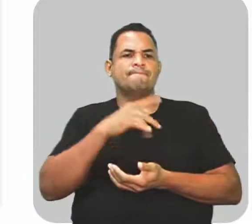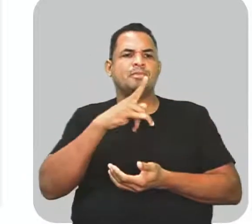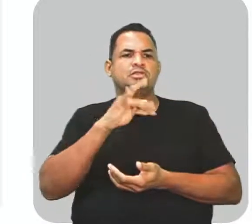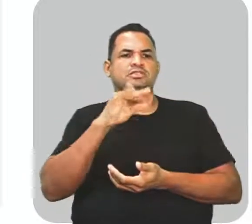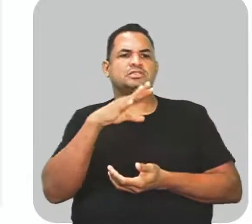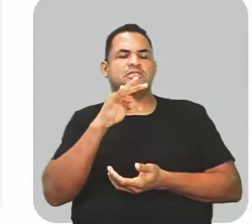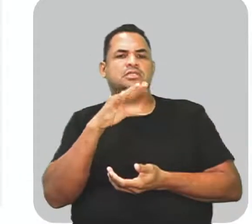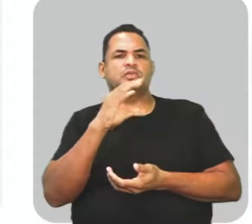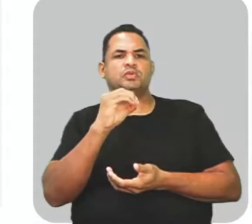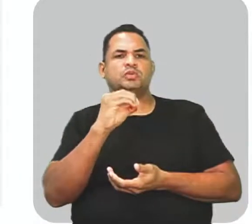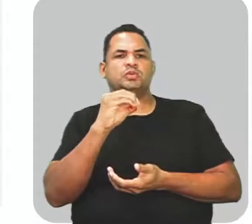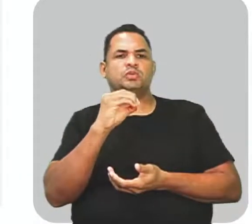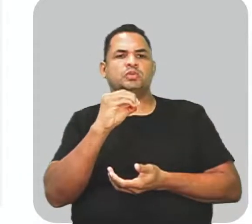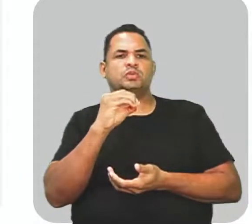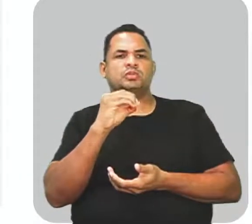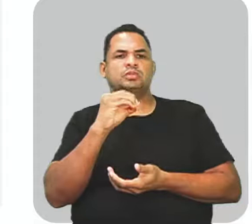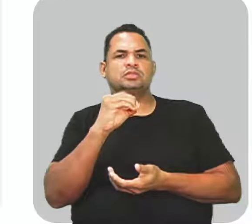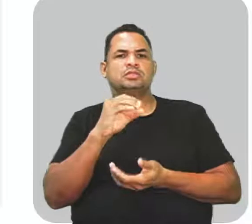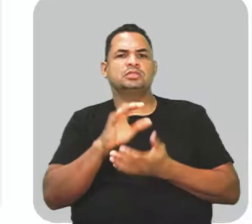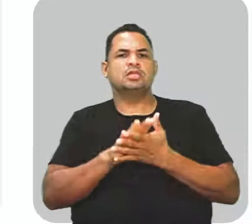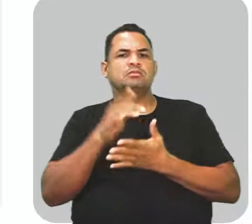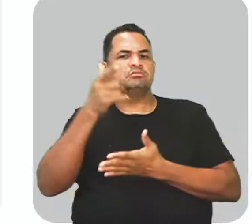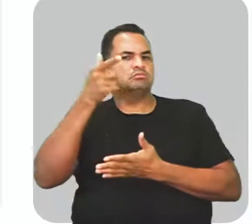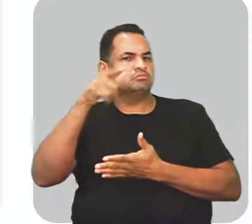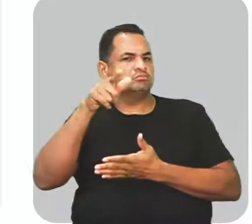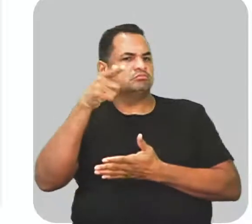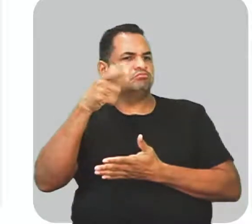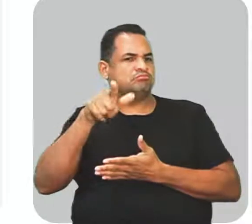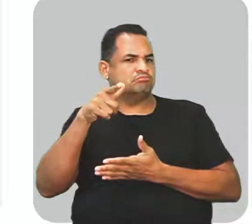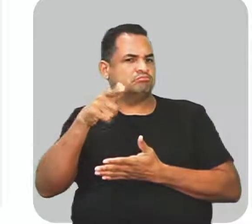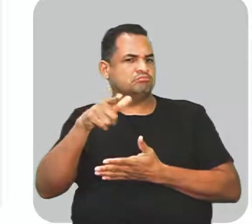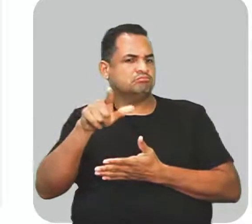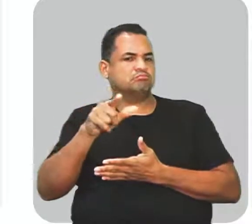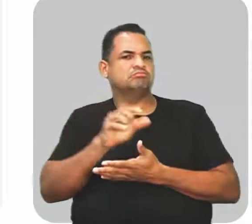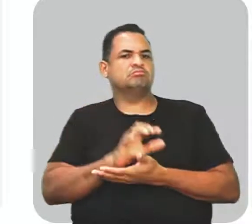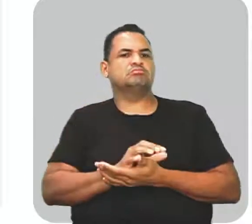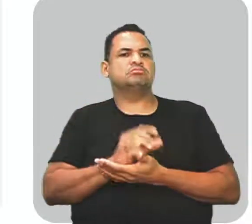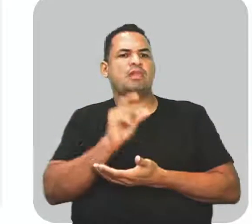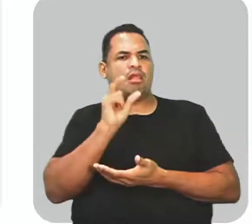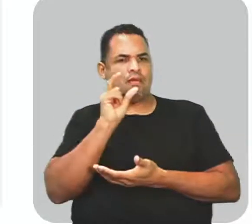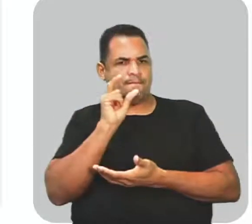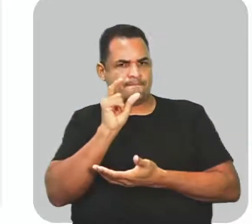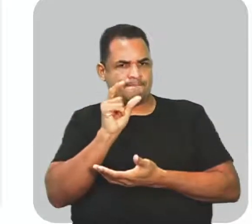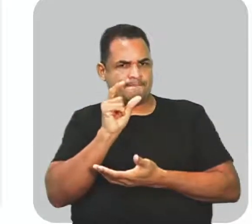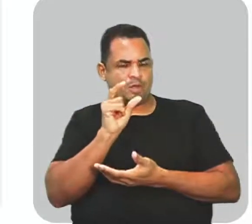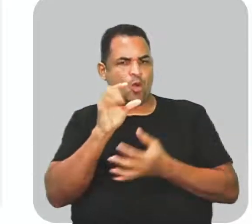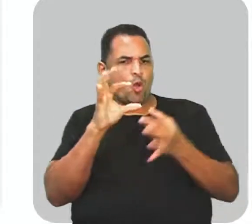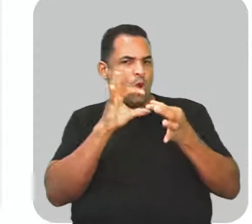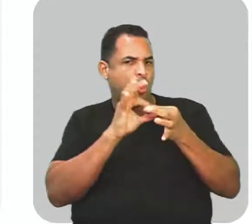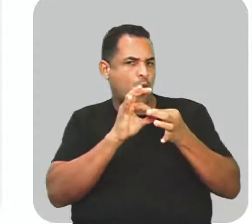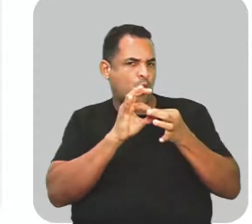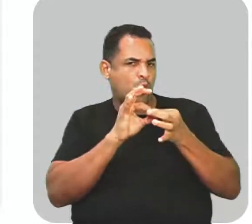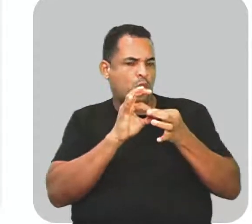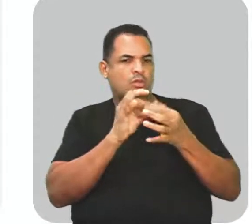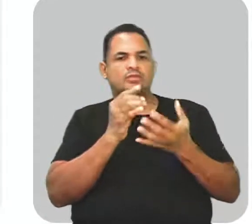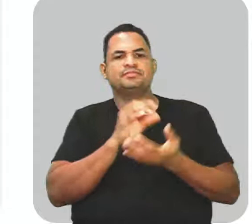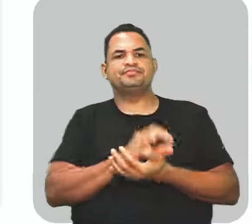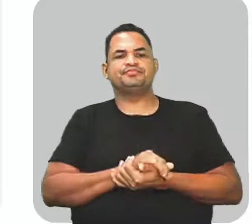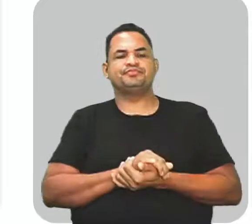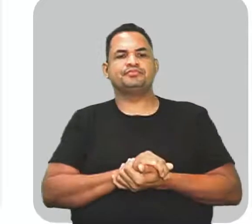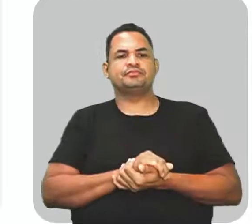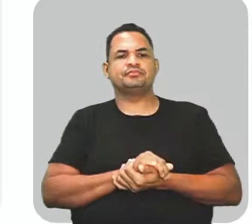Policíndeto. Policíndeto consiste na repetição exaustiva de uma mesma conjunção coordenada.